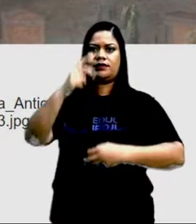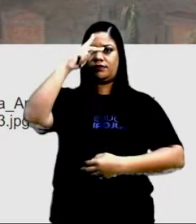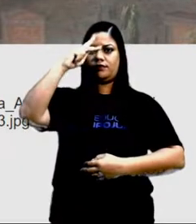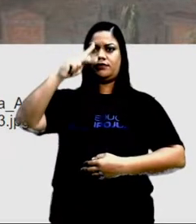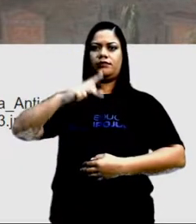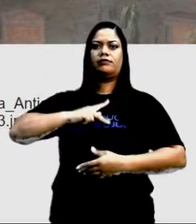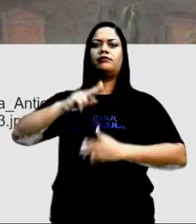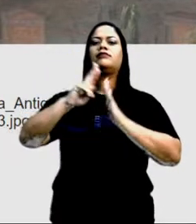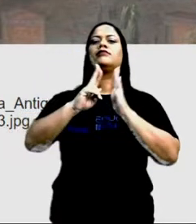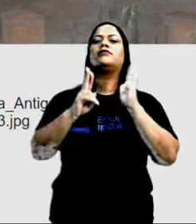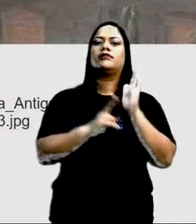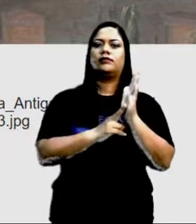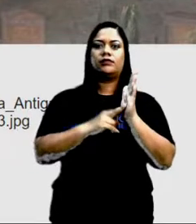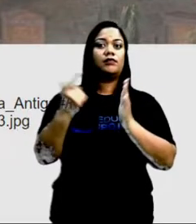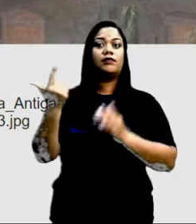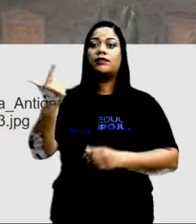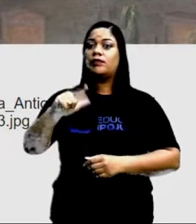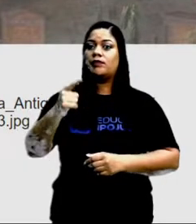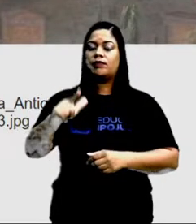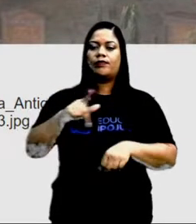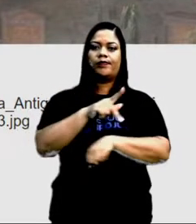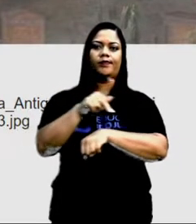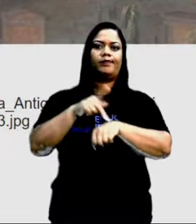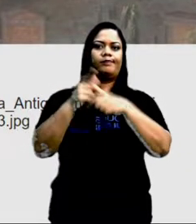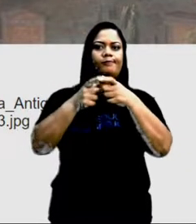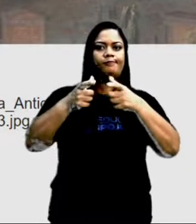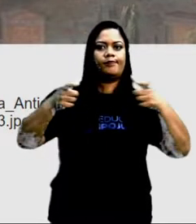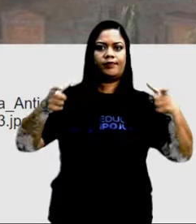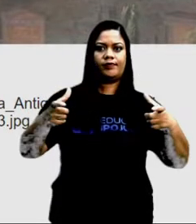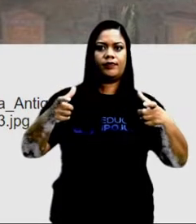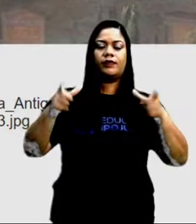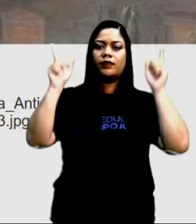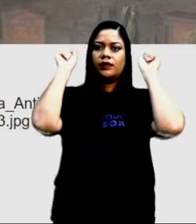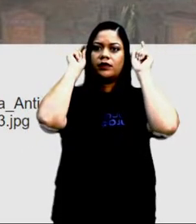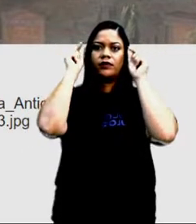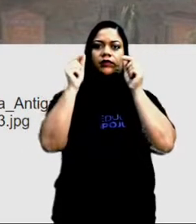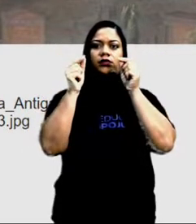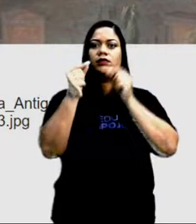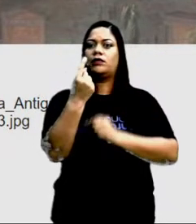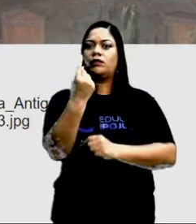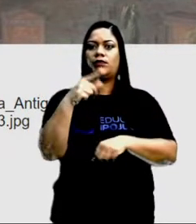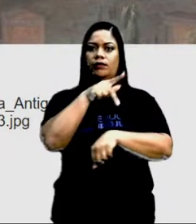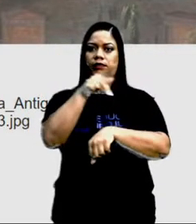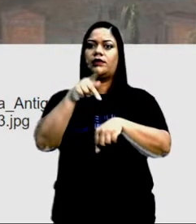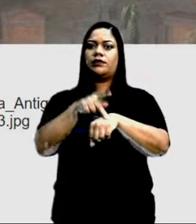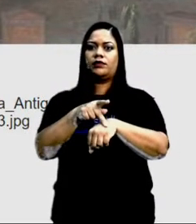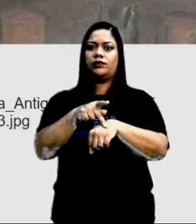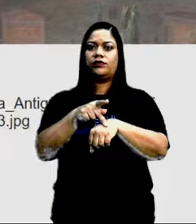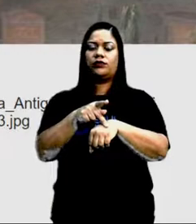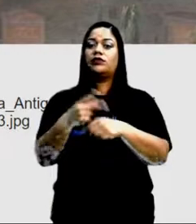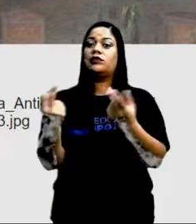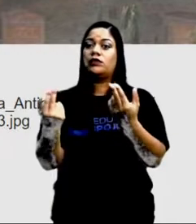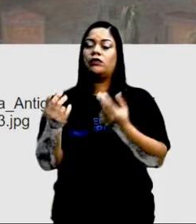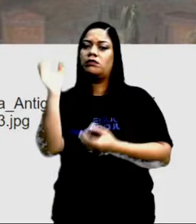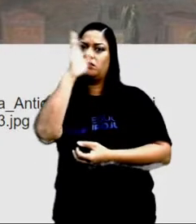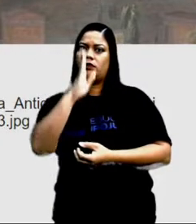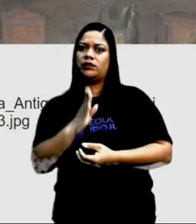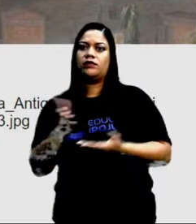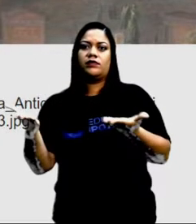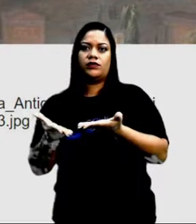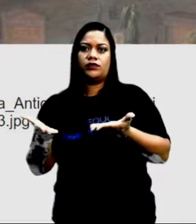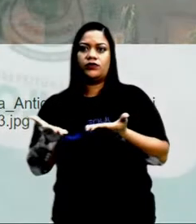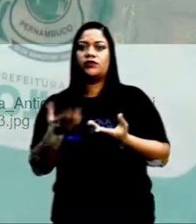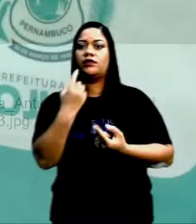Não haviam grandes países, tá bem? Então, a Grécia, ela não era um país unificado, como é o Brasil hoje. Cada